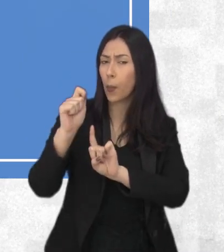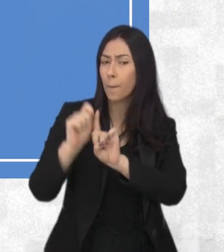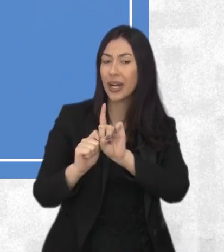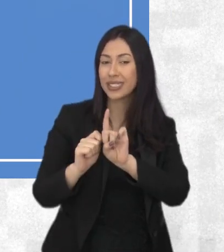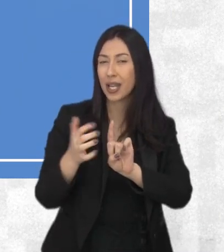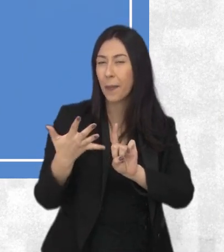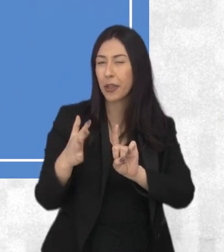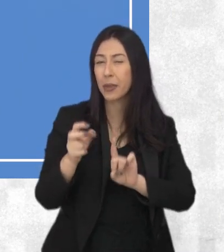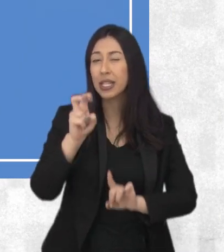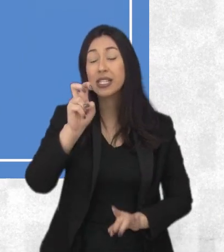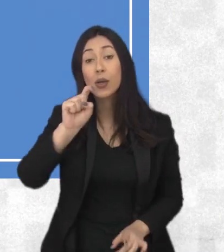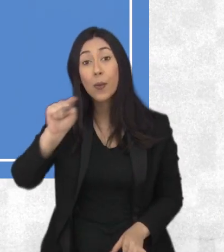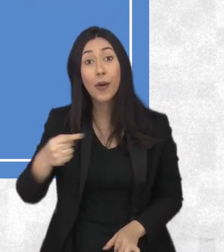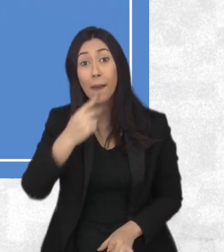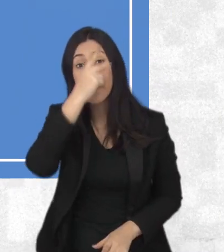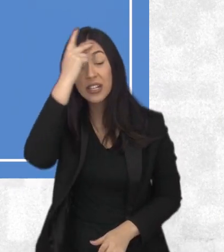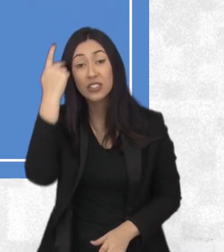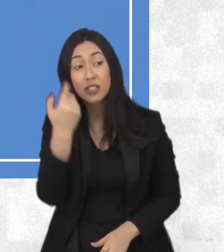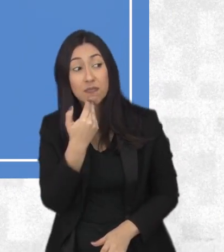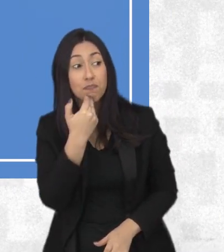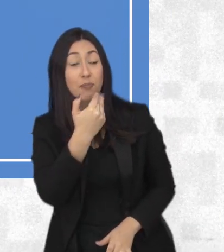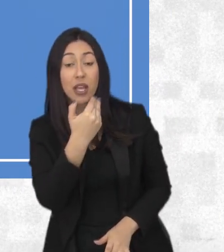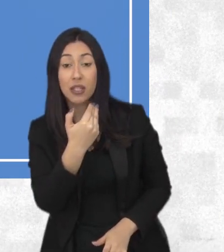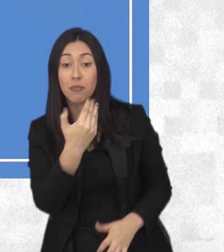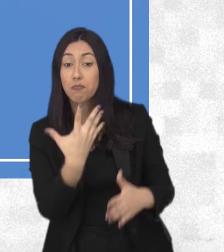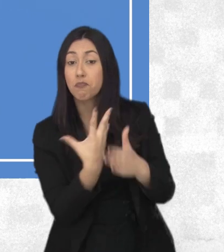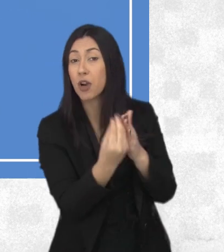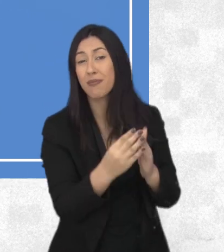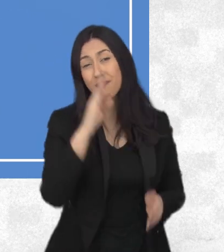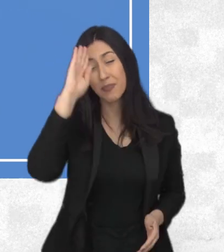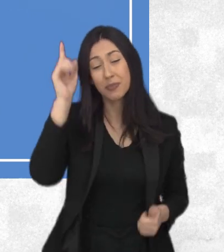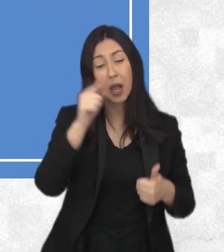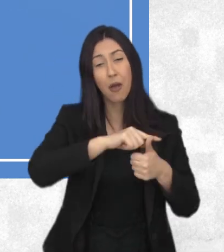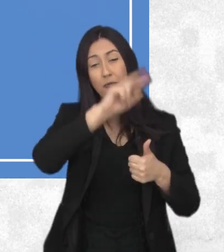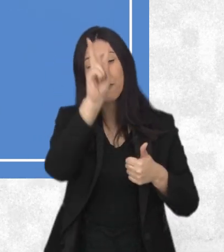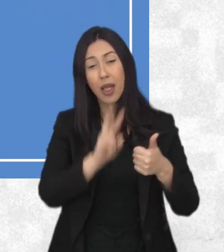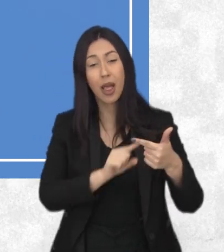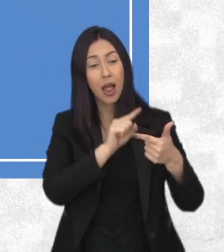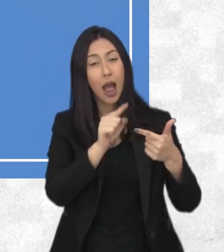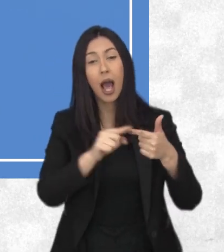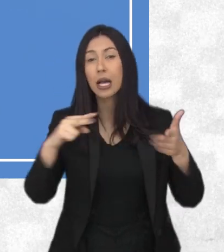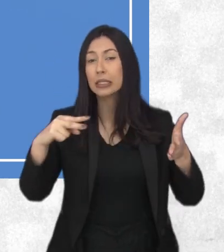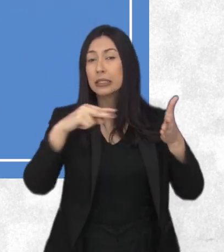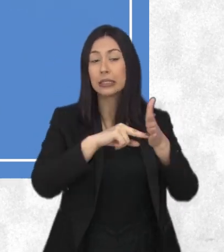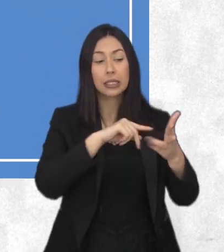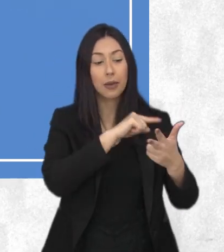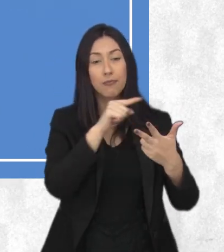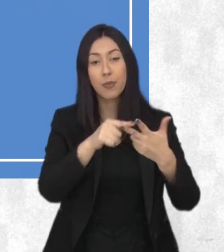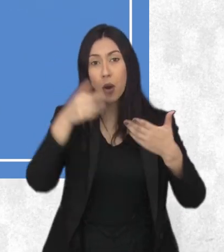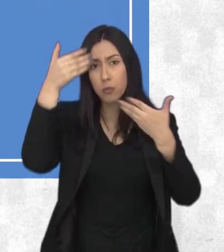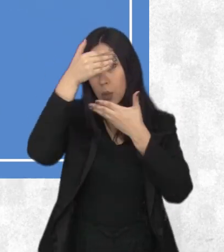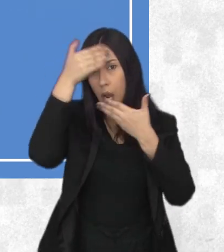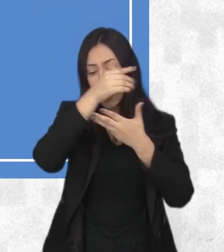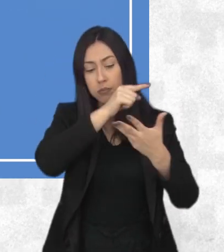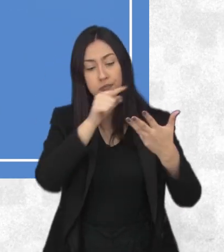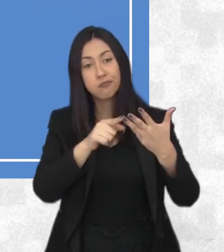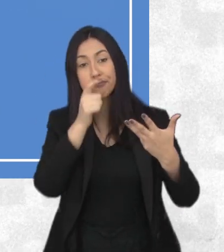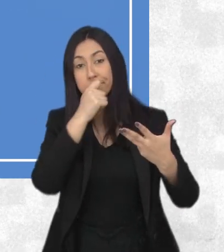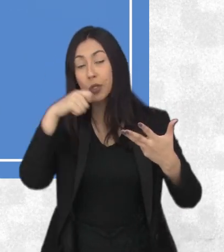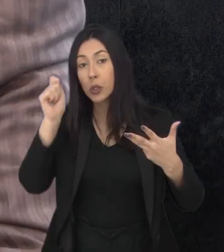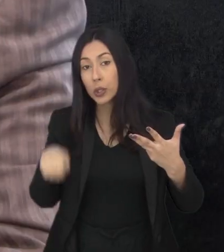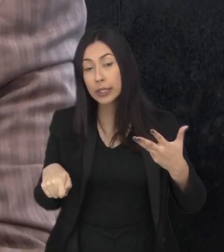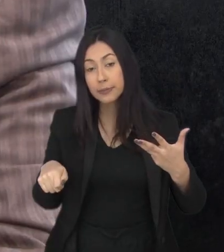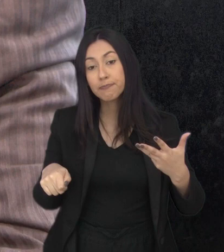cerca de 5 mil pedidos principalmente de pessoas da Venezuela Síria Afeganistão e